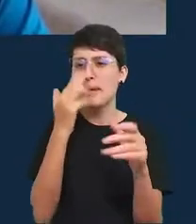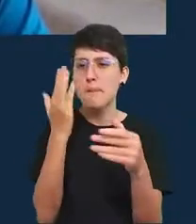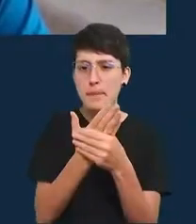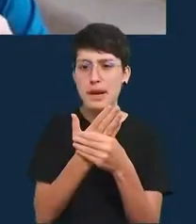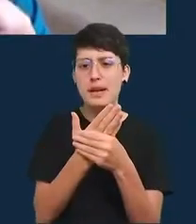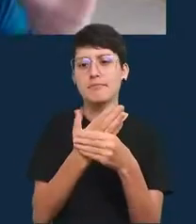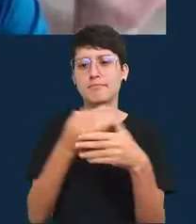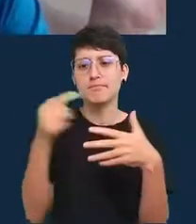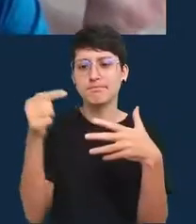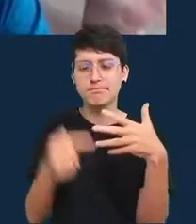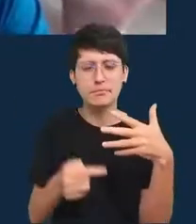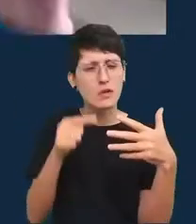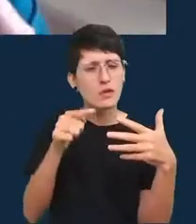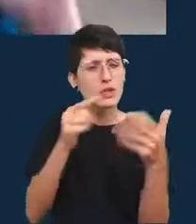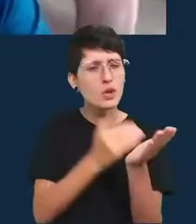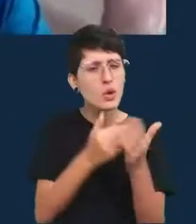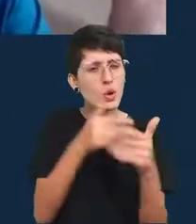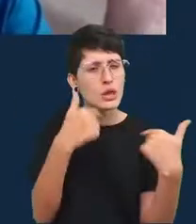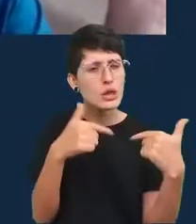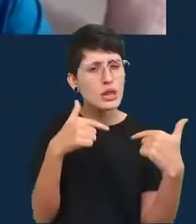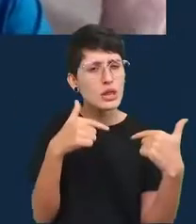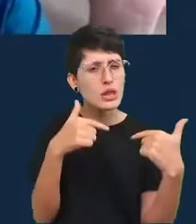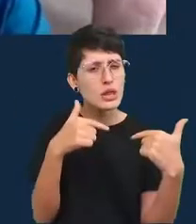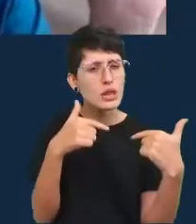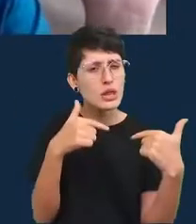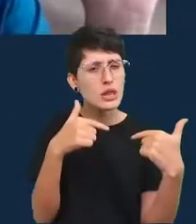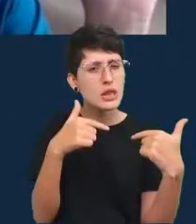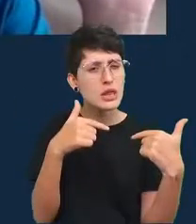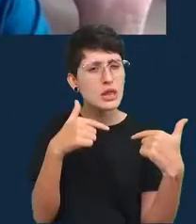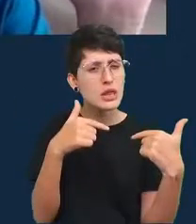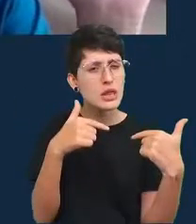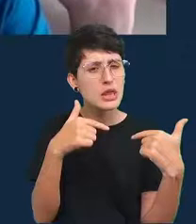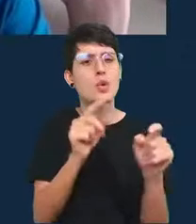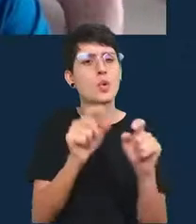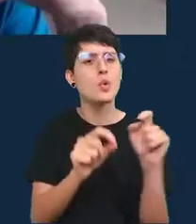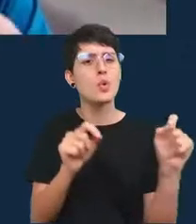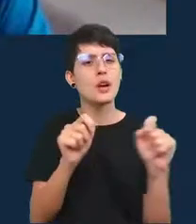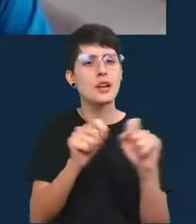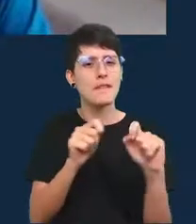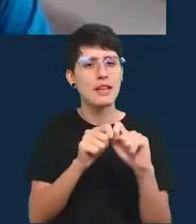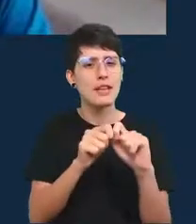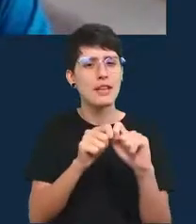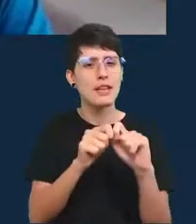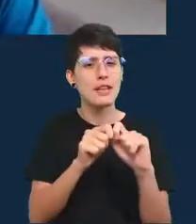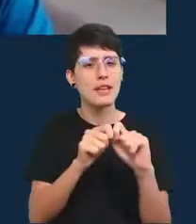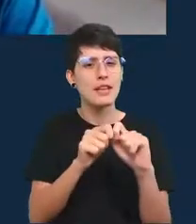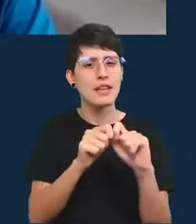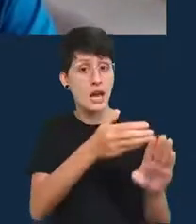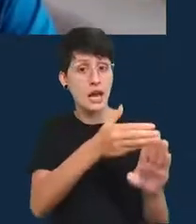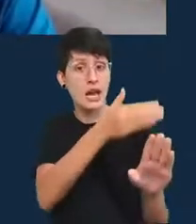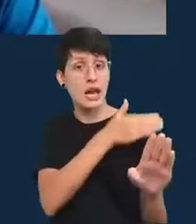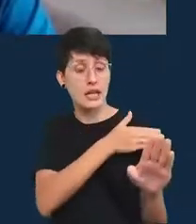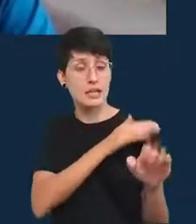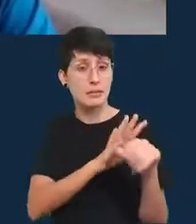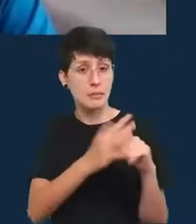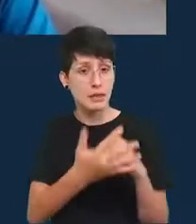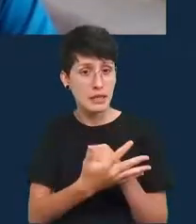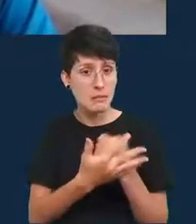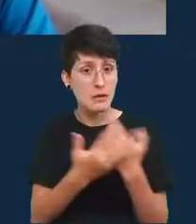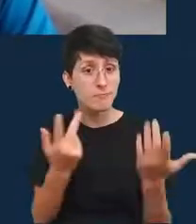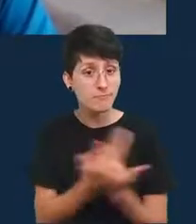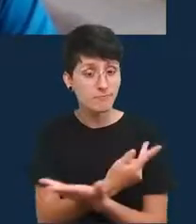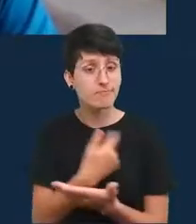desde quando você trabalha no The Economist de o que você estava fazendo antes da pandemia chegar bom eu